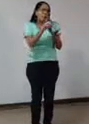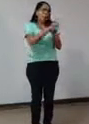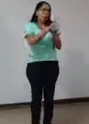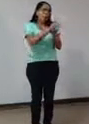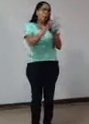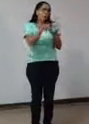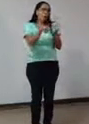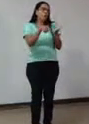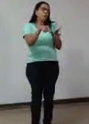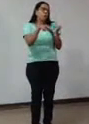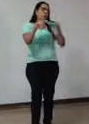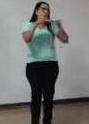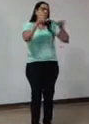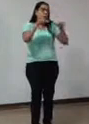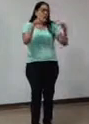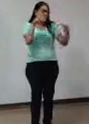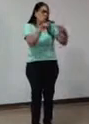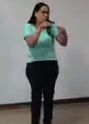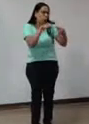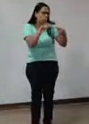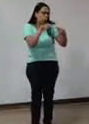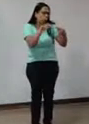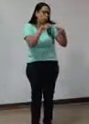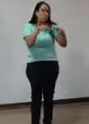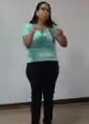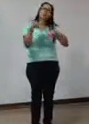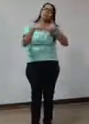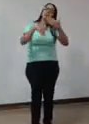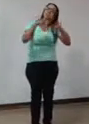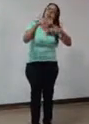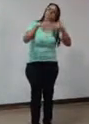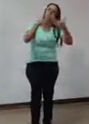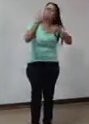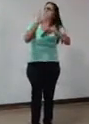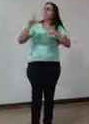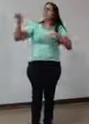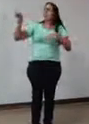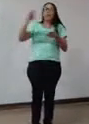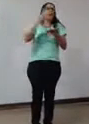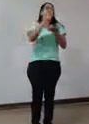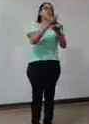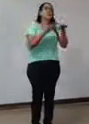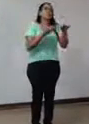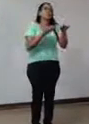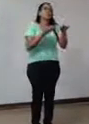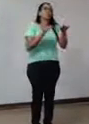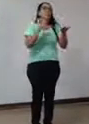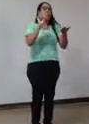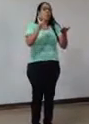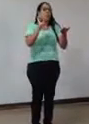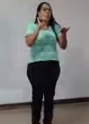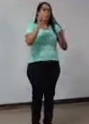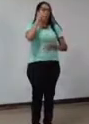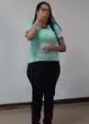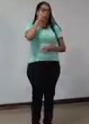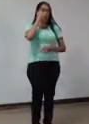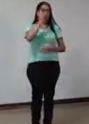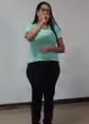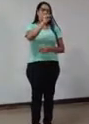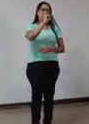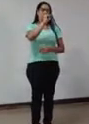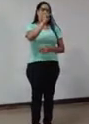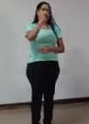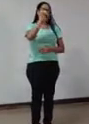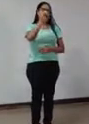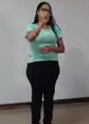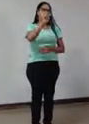adequada. Esse livro, o texto, ficou com uma artista plástica por acho que